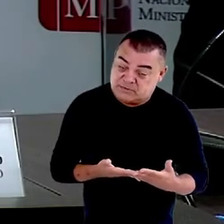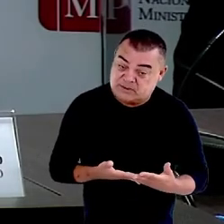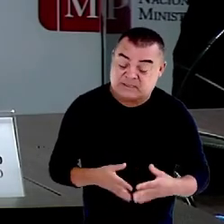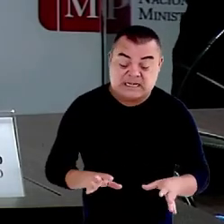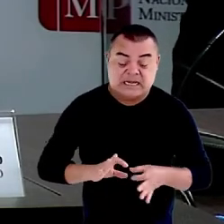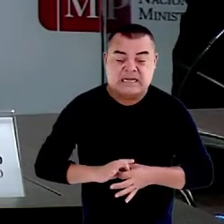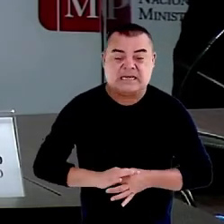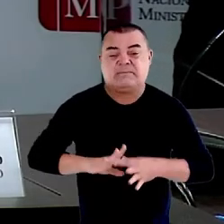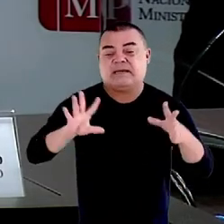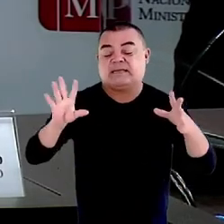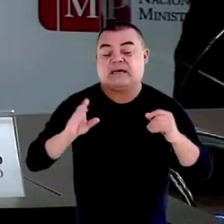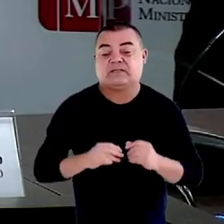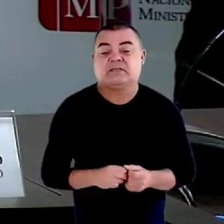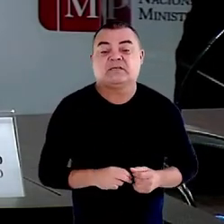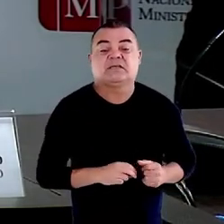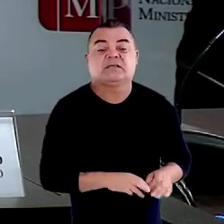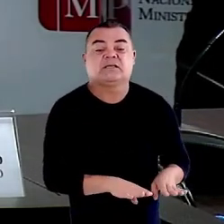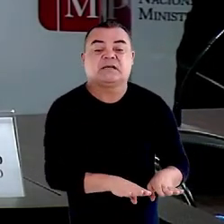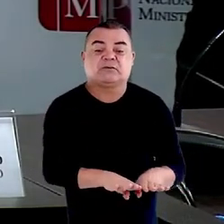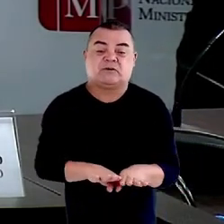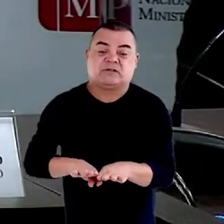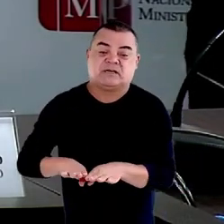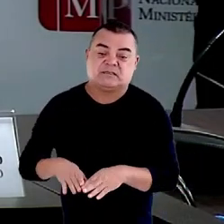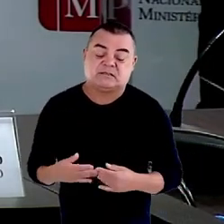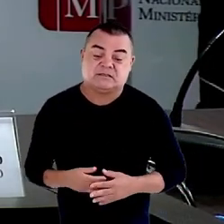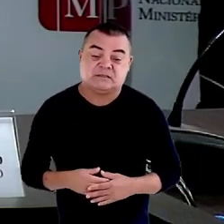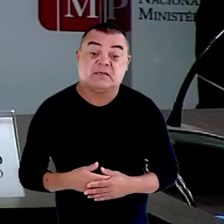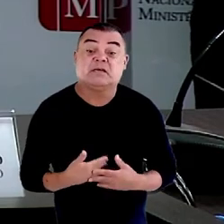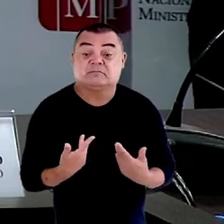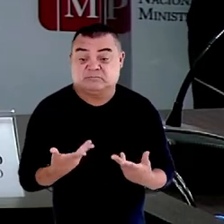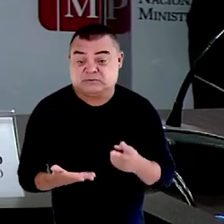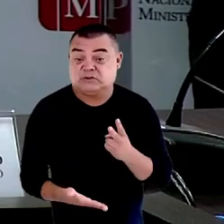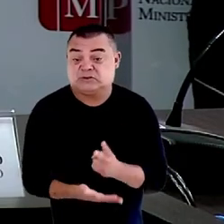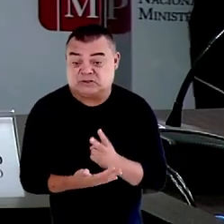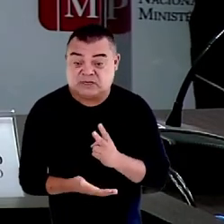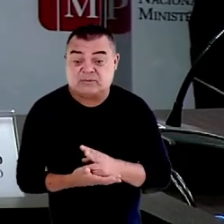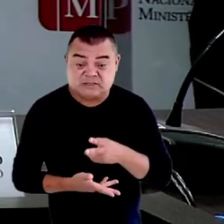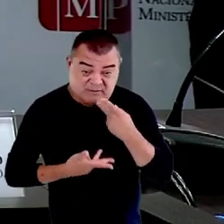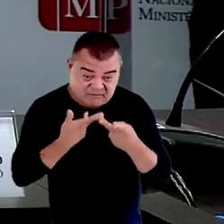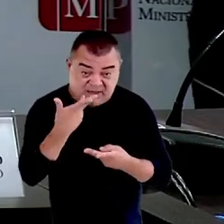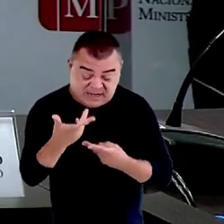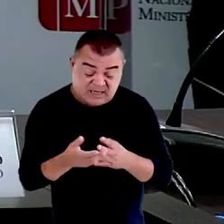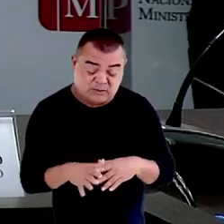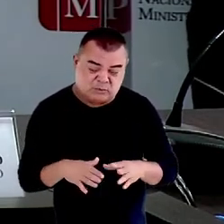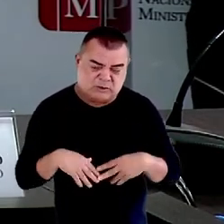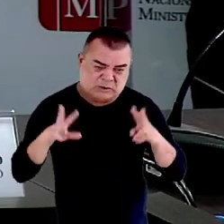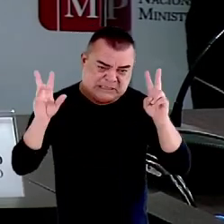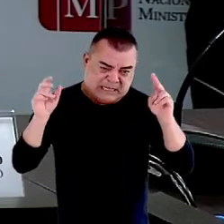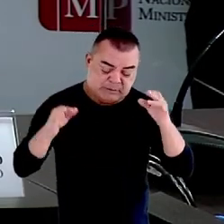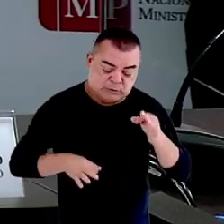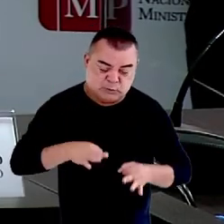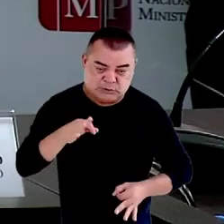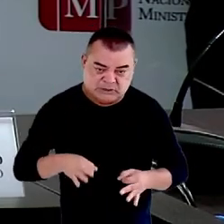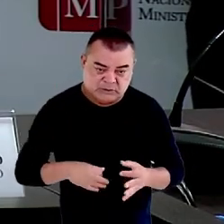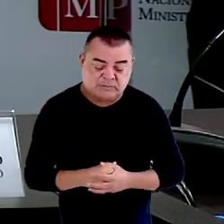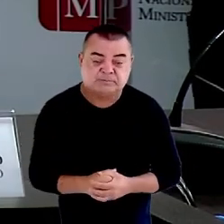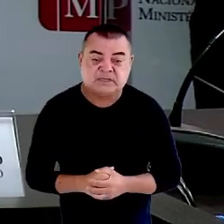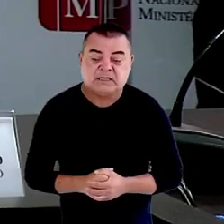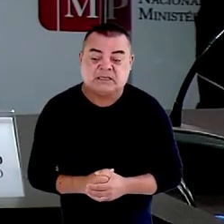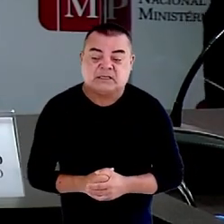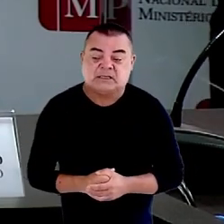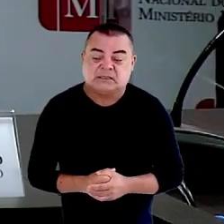disso que nós falamos 90% das vezes que estamos tratando de temas jurídicos e nos